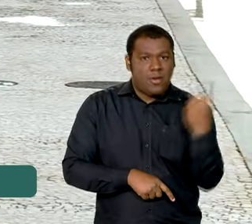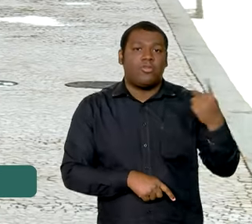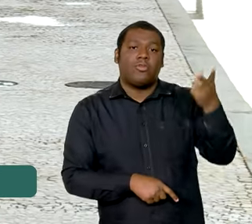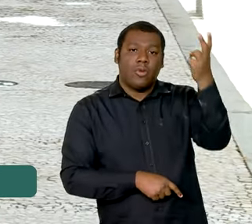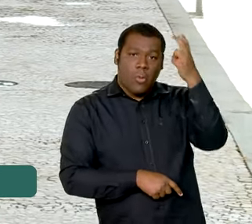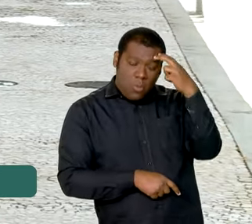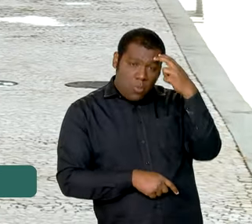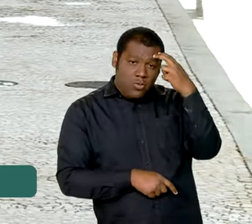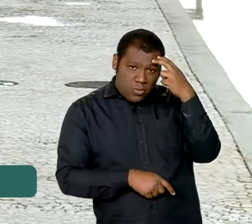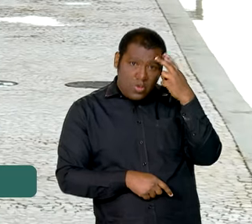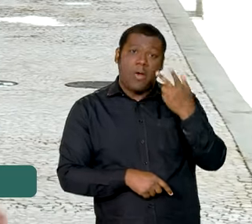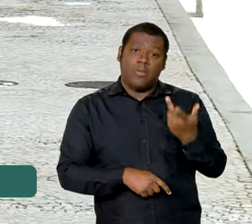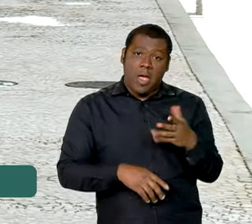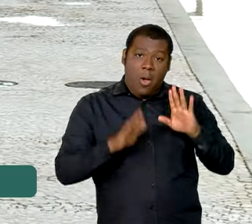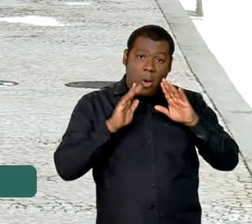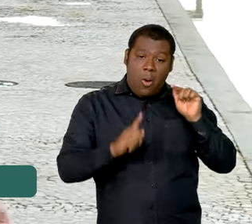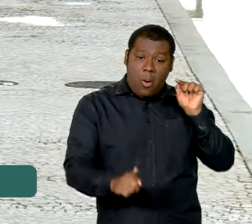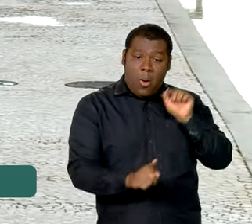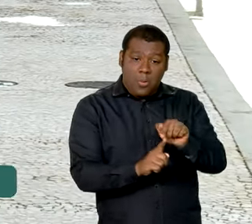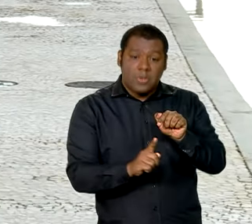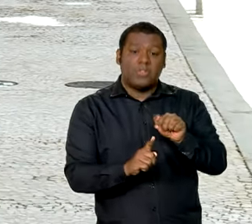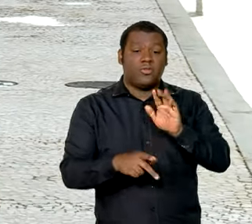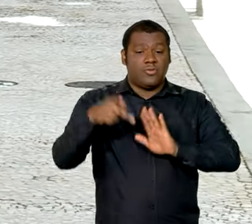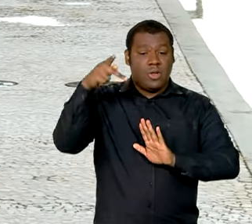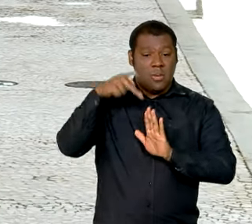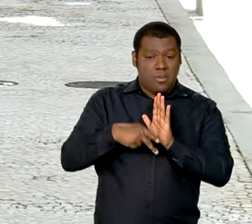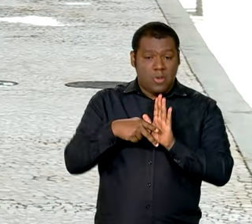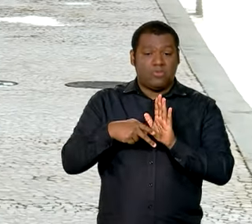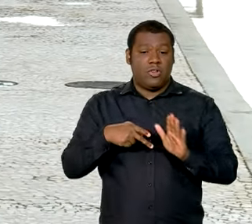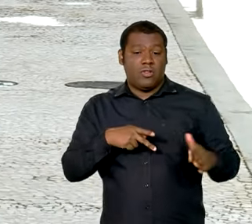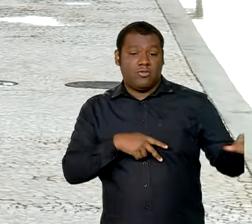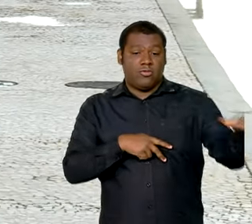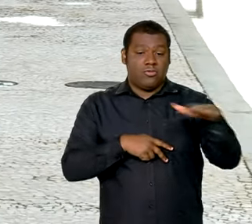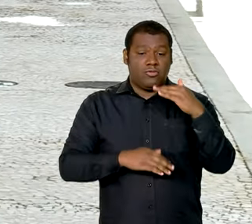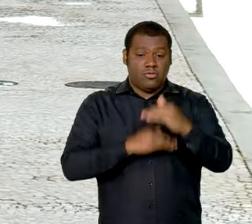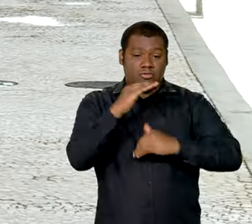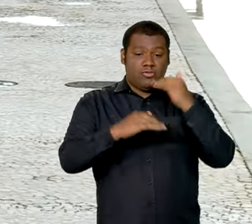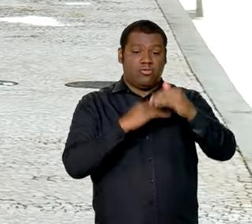e destinada à realização de planos e projetos de desenvolvimento turístico. deverá e valorizada